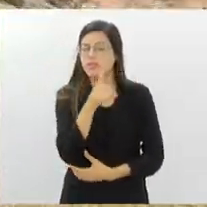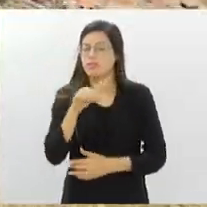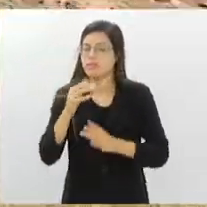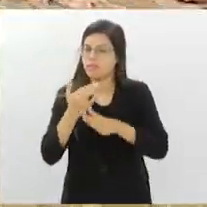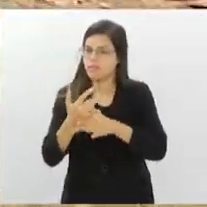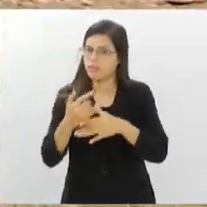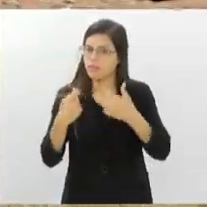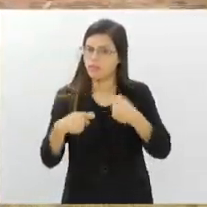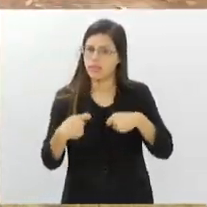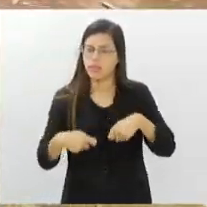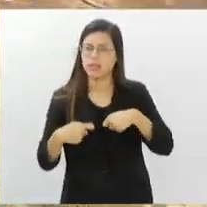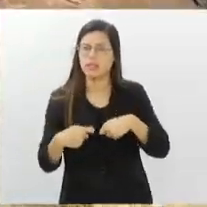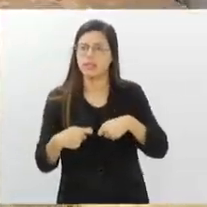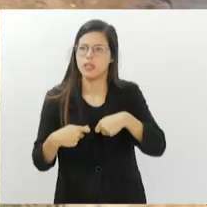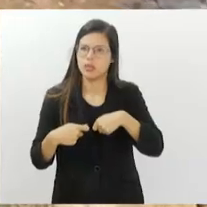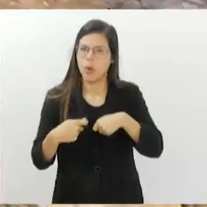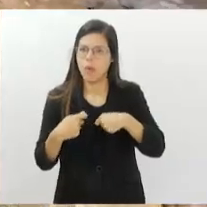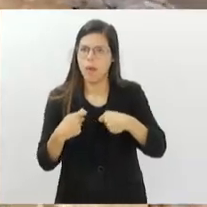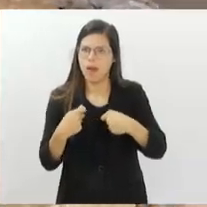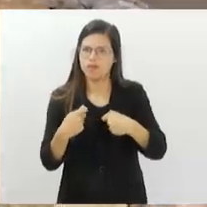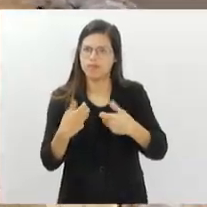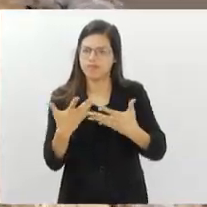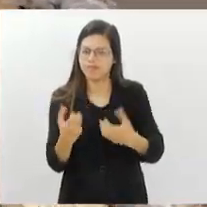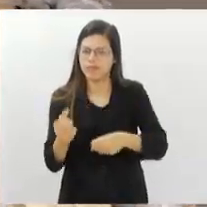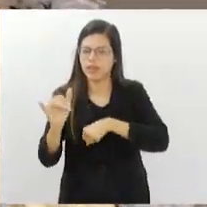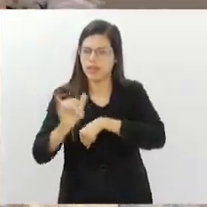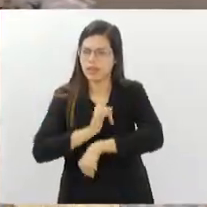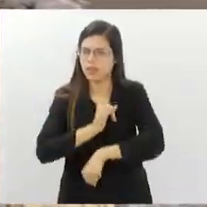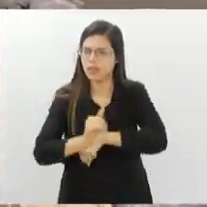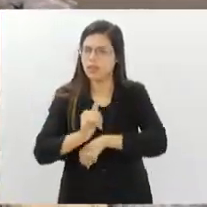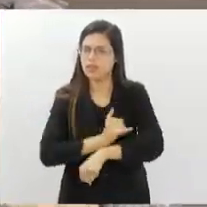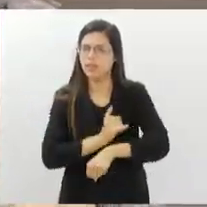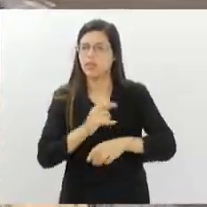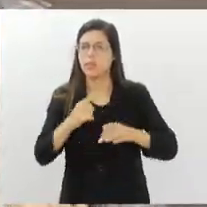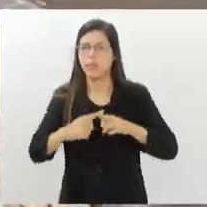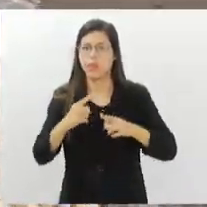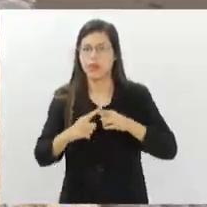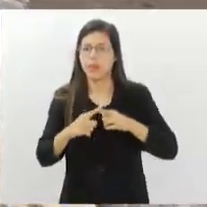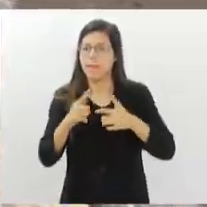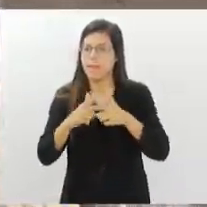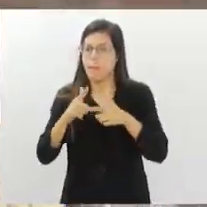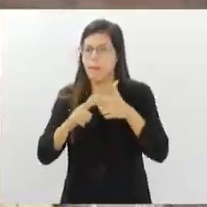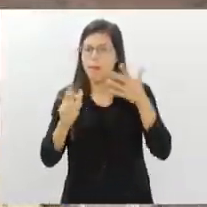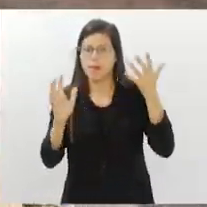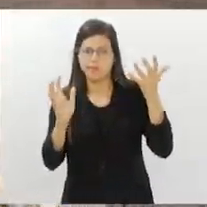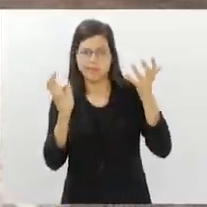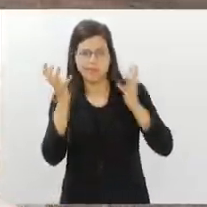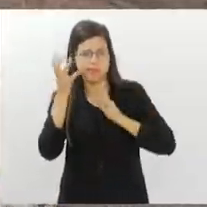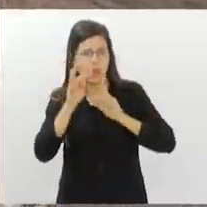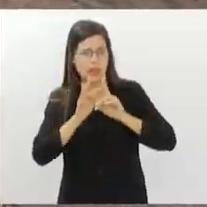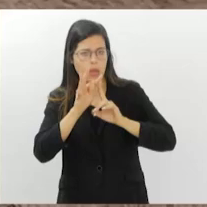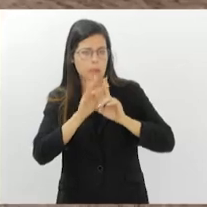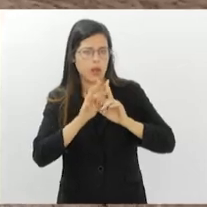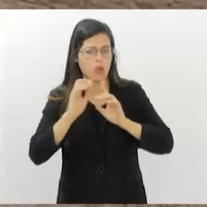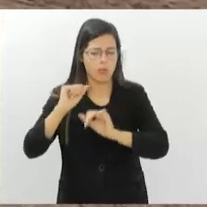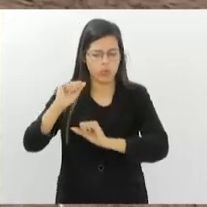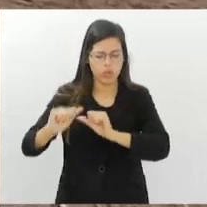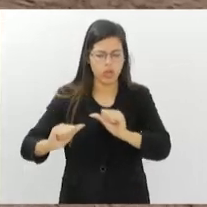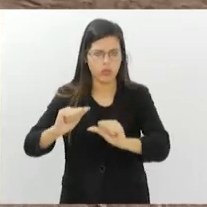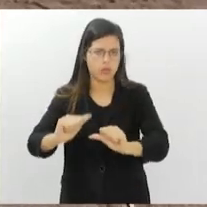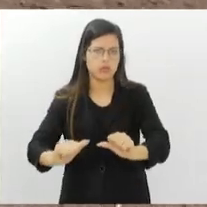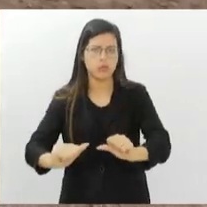diante dos extremos climáticos, das alterações climáticas